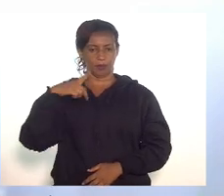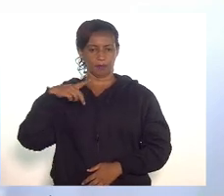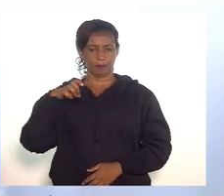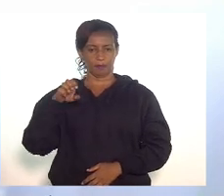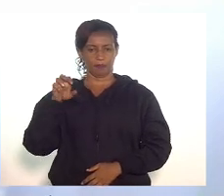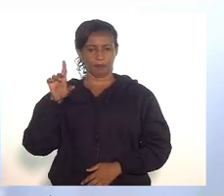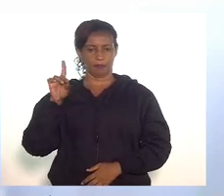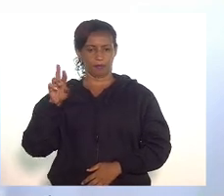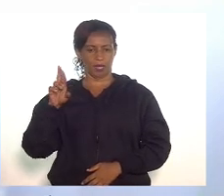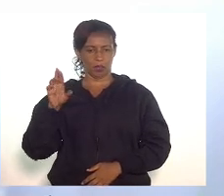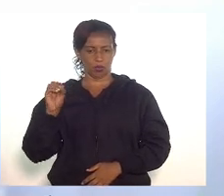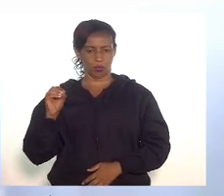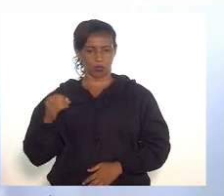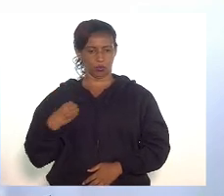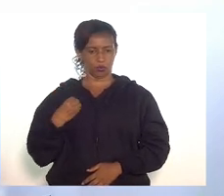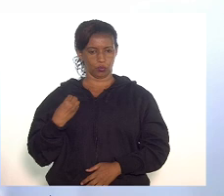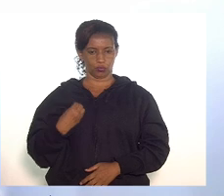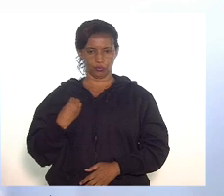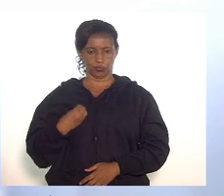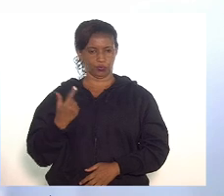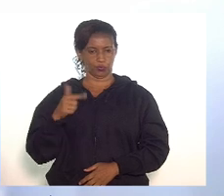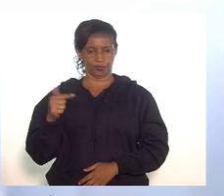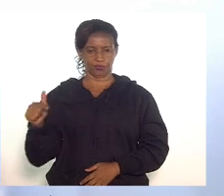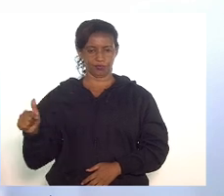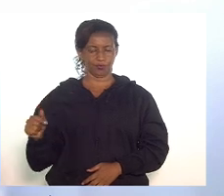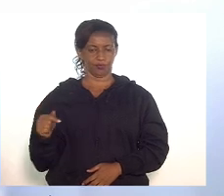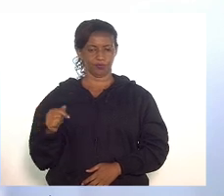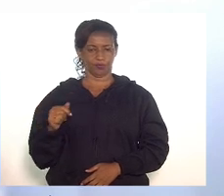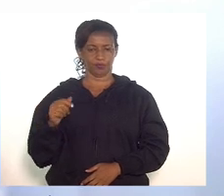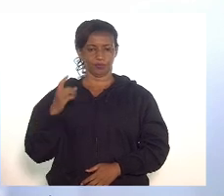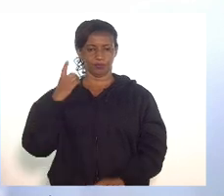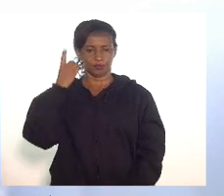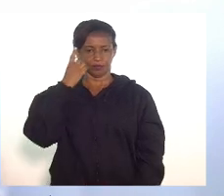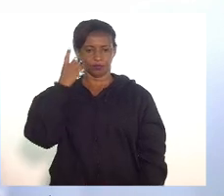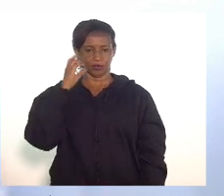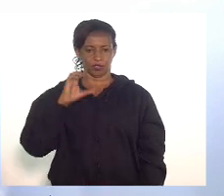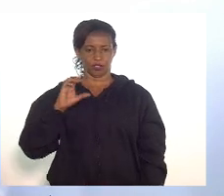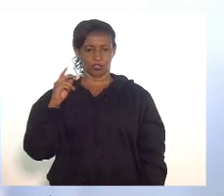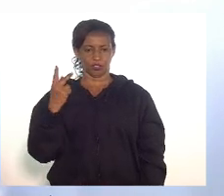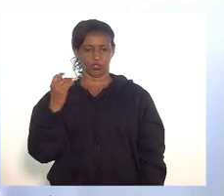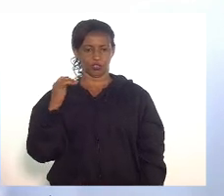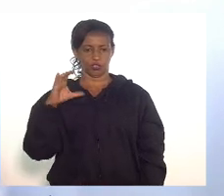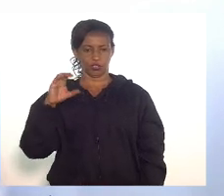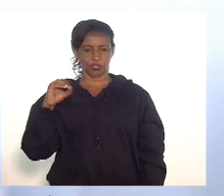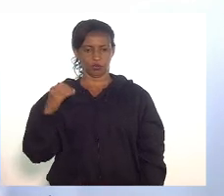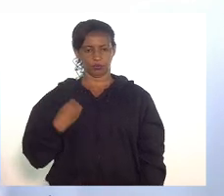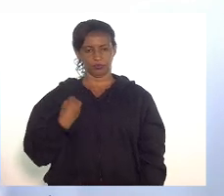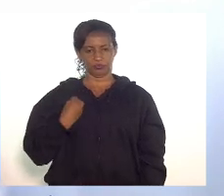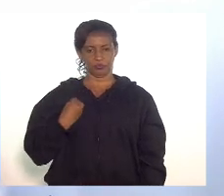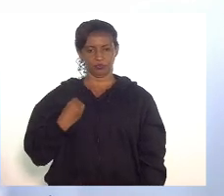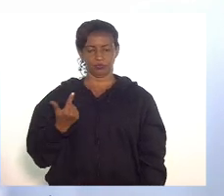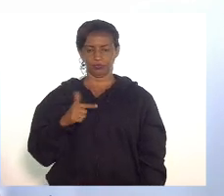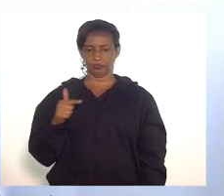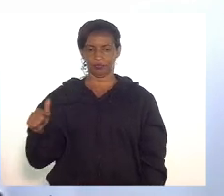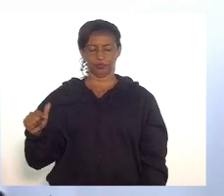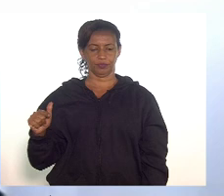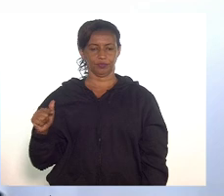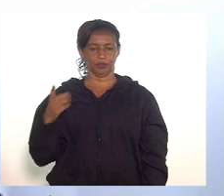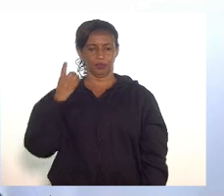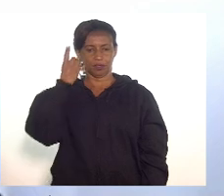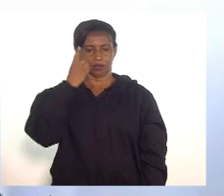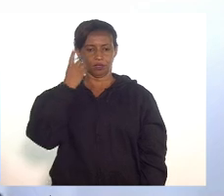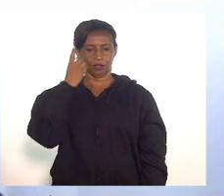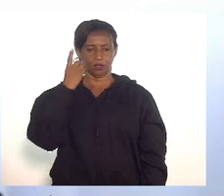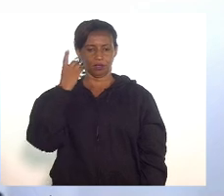Ricardo. Não se encontrando presente, deputado Chico Machado. Não se encontrando